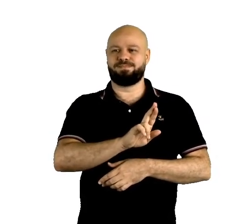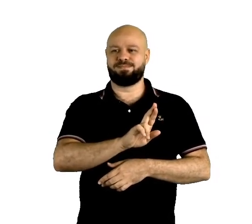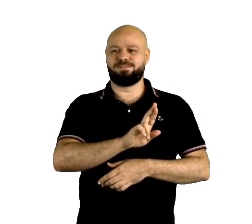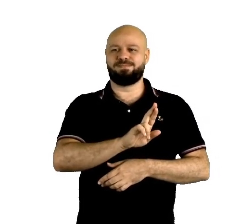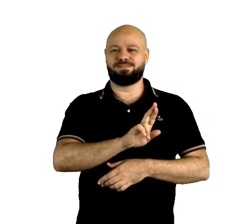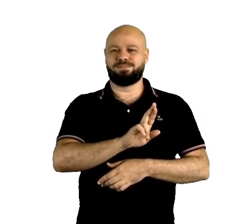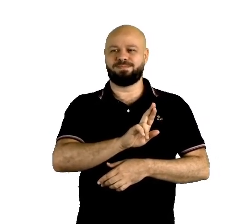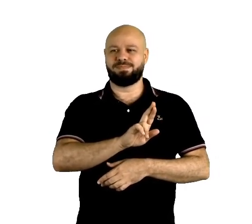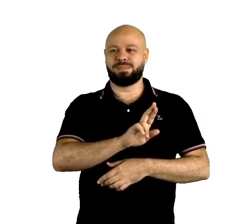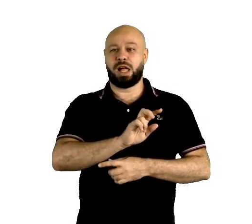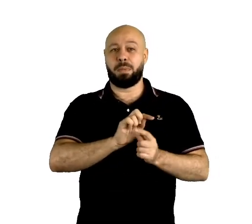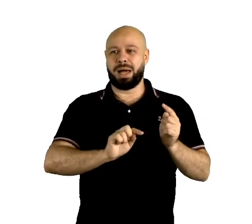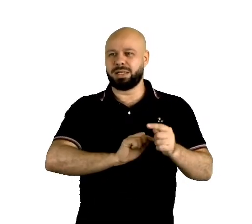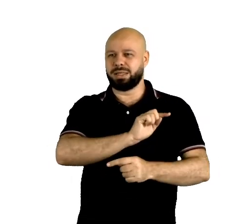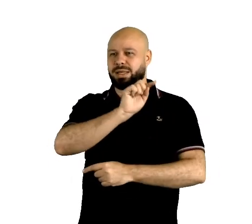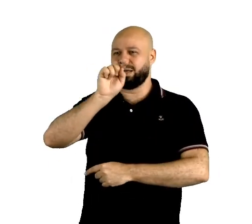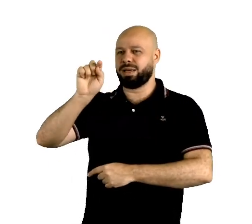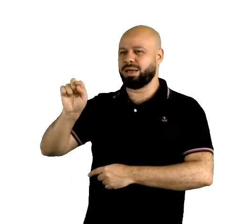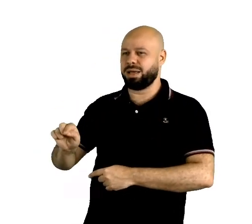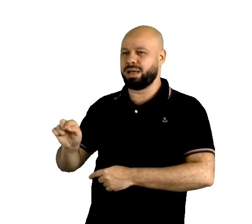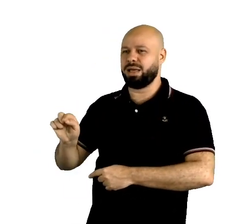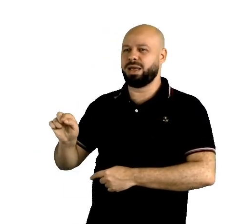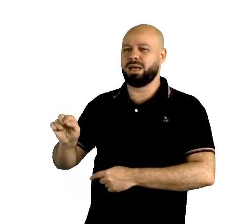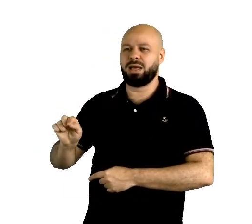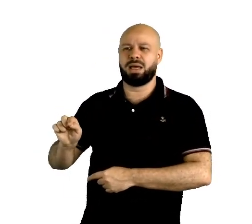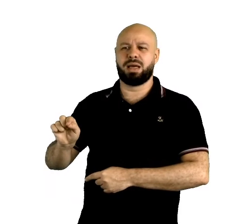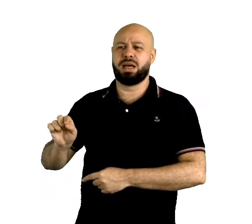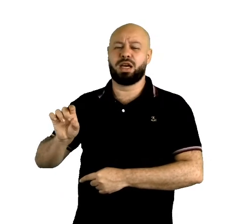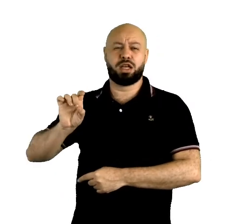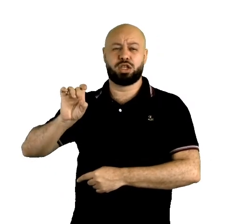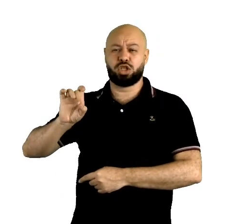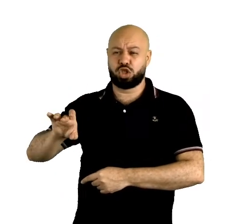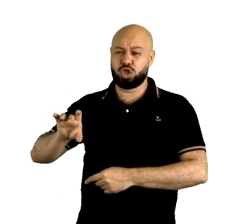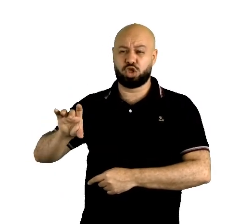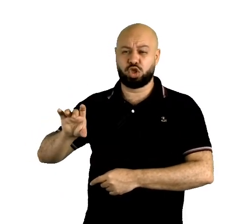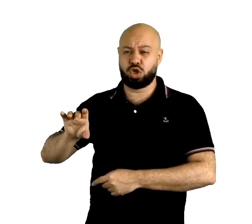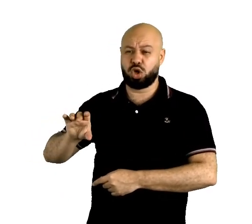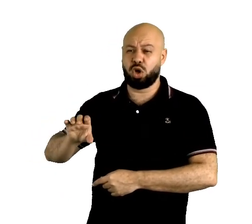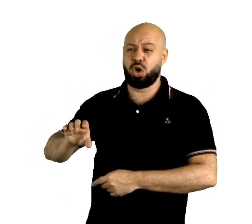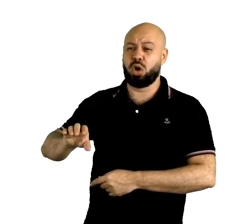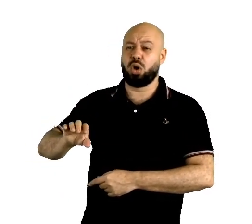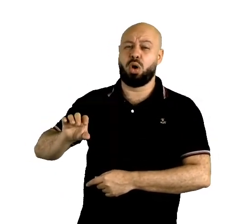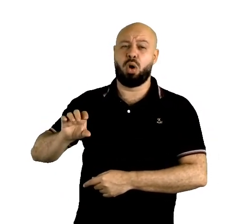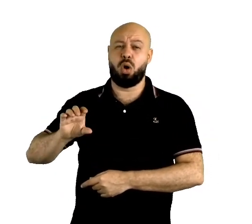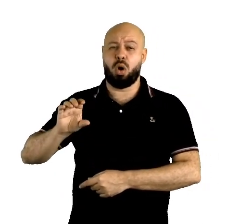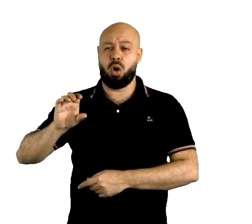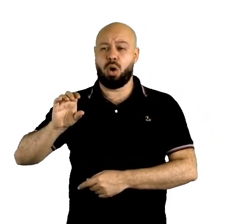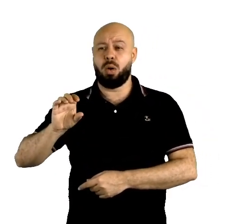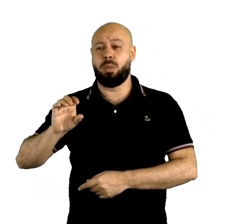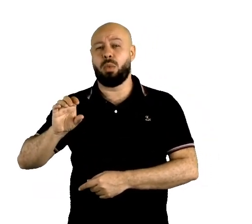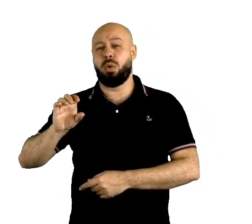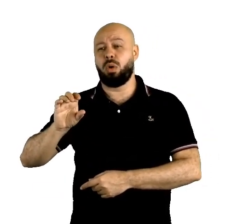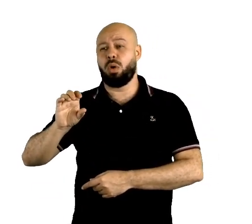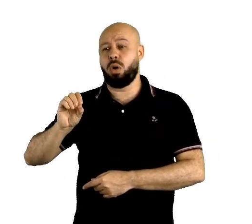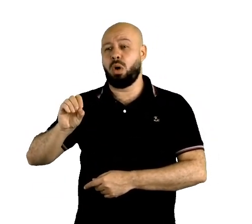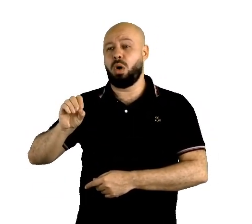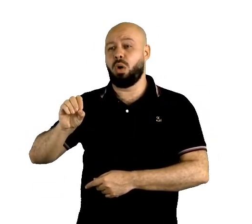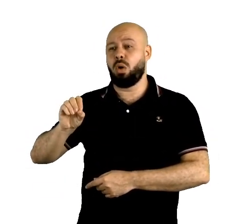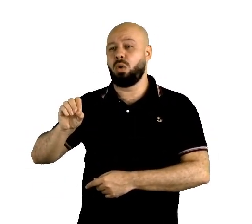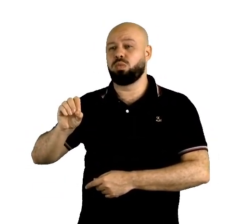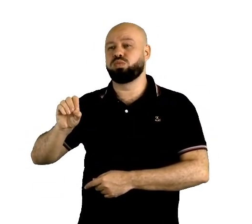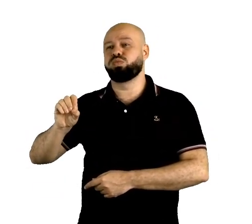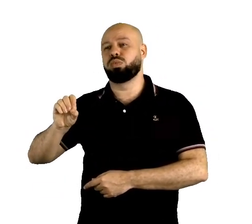caso, na língua inglesa britânico, o inglês britânico, ele é grafado com o final acrescido com a letra U. É